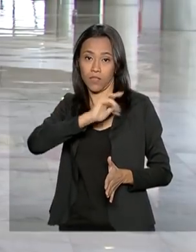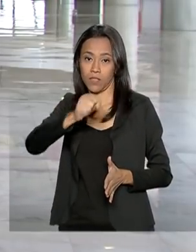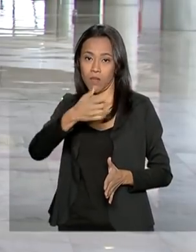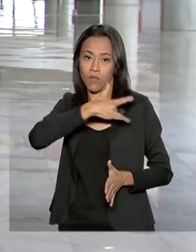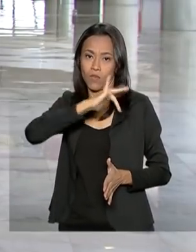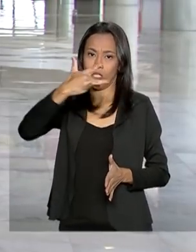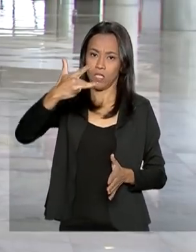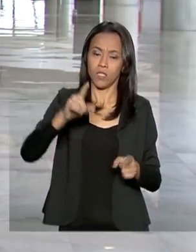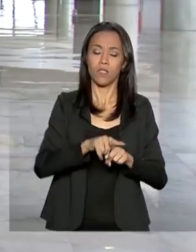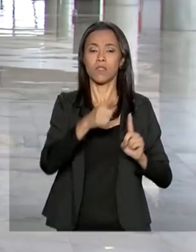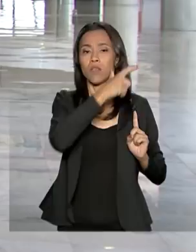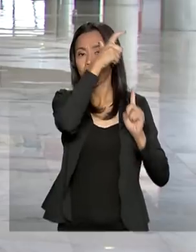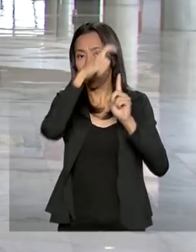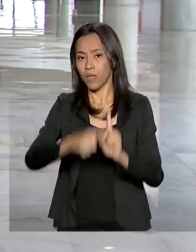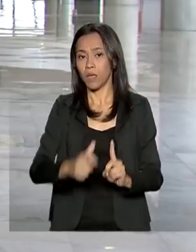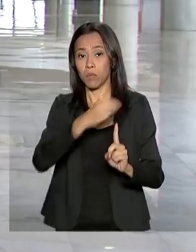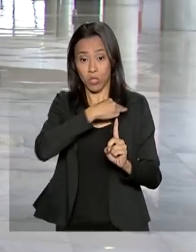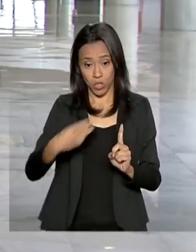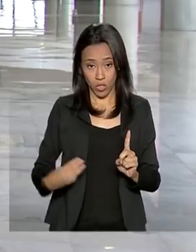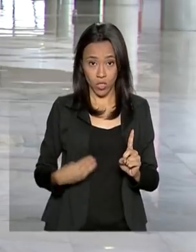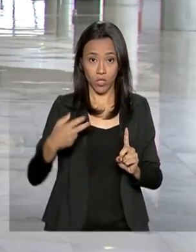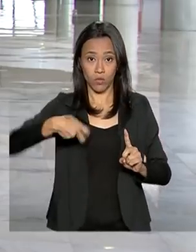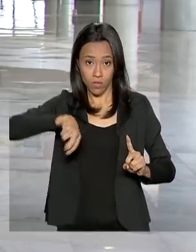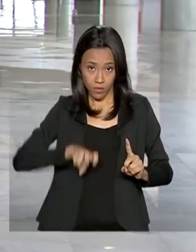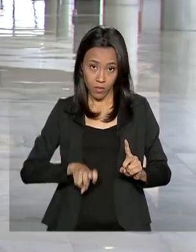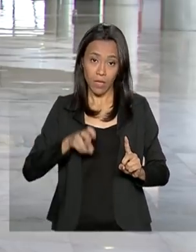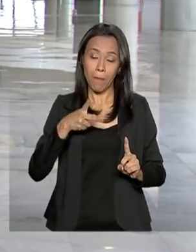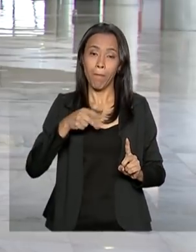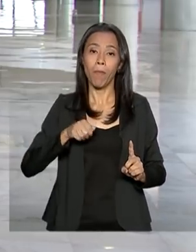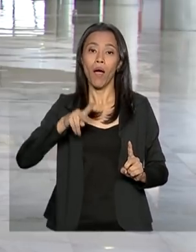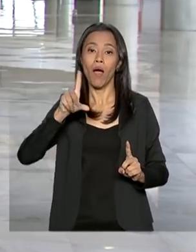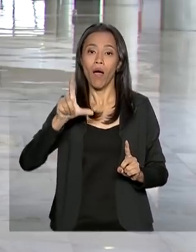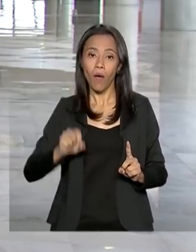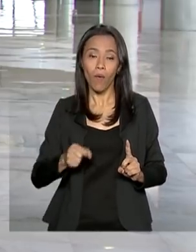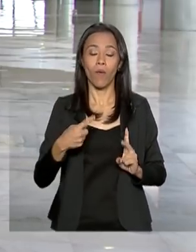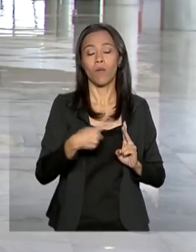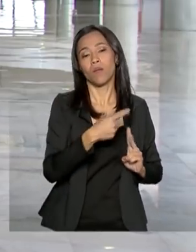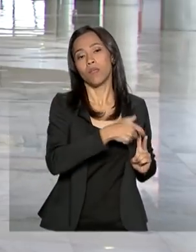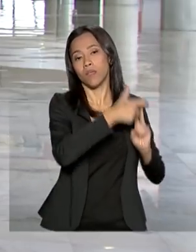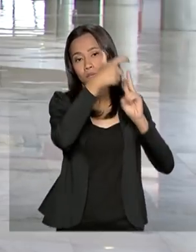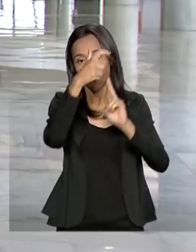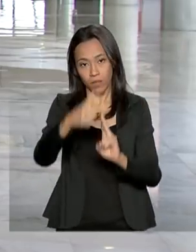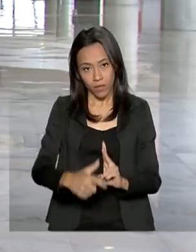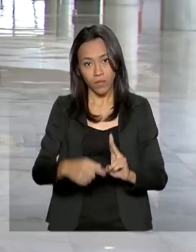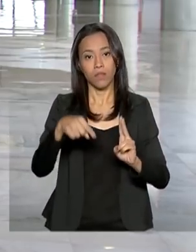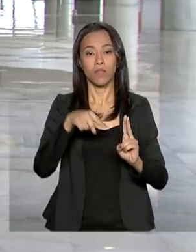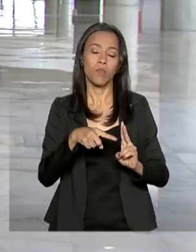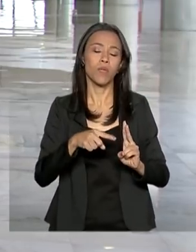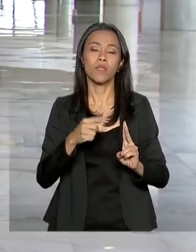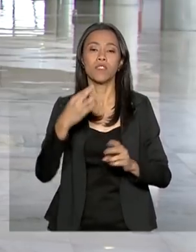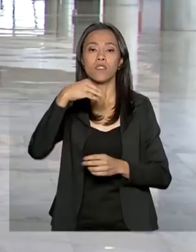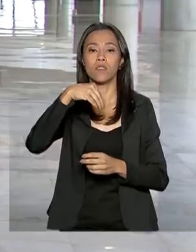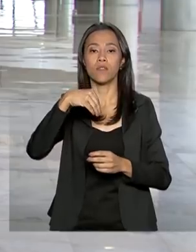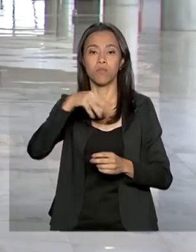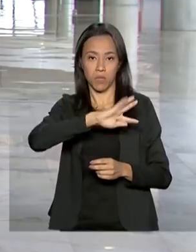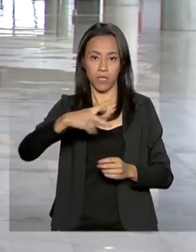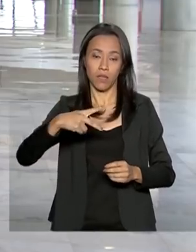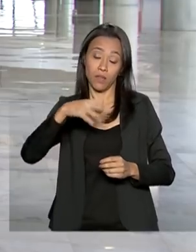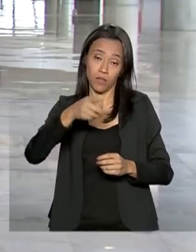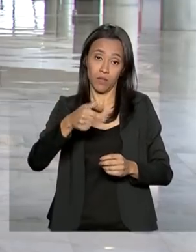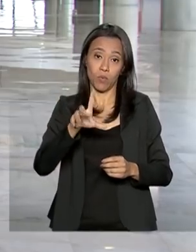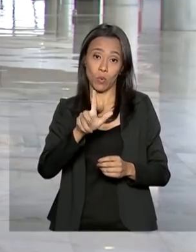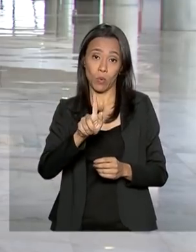Paulo Guedes e também o general Augusto Heleno do Gabinete de Segurança Institucional. O